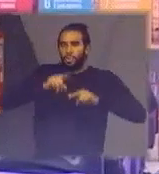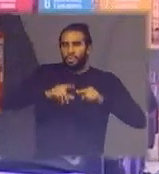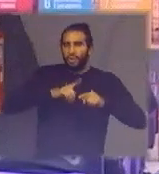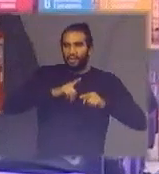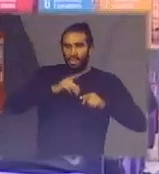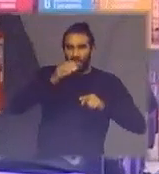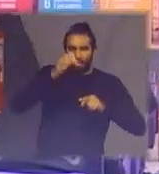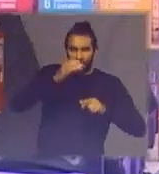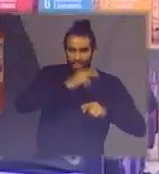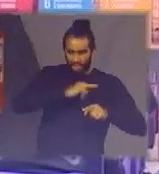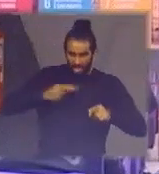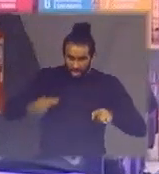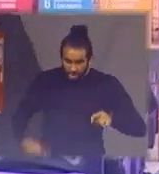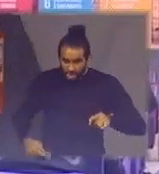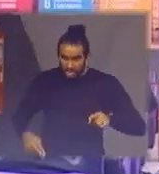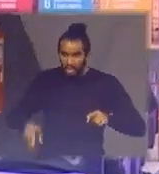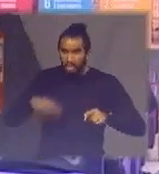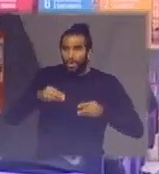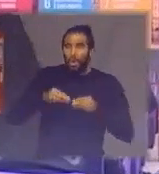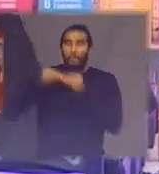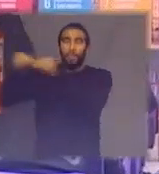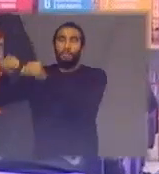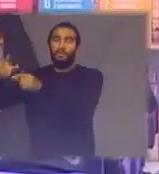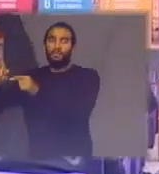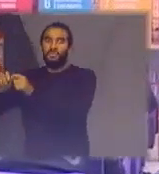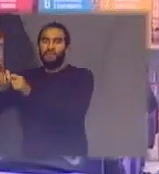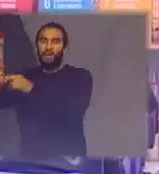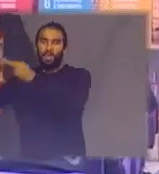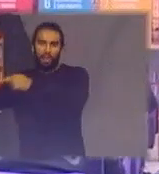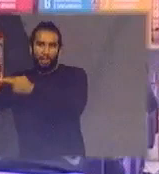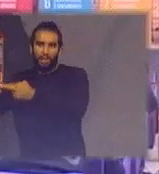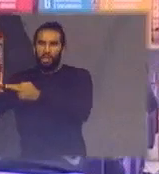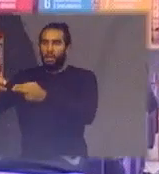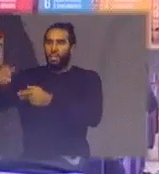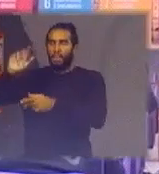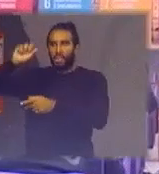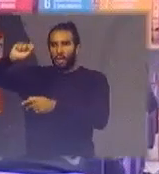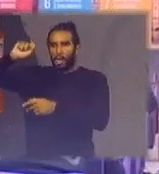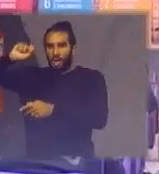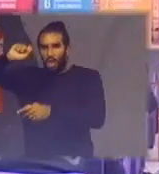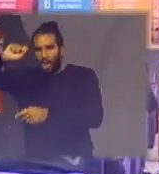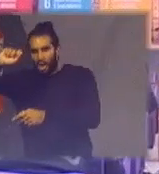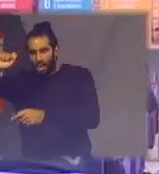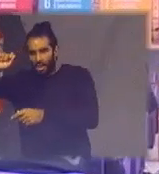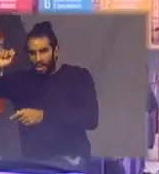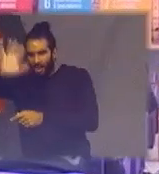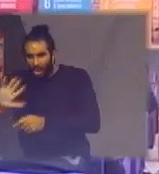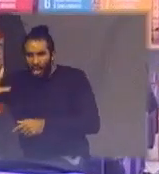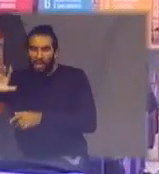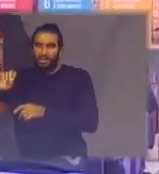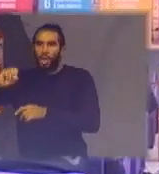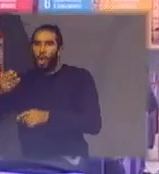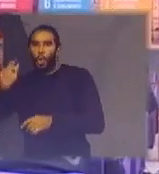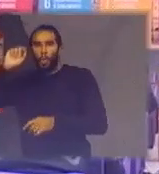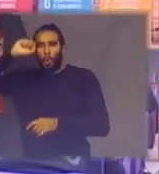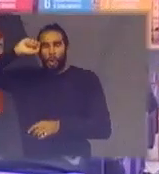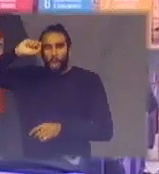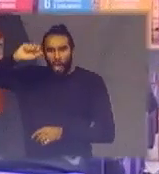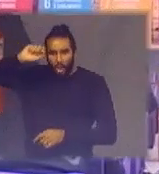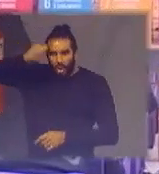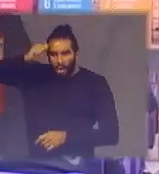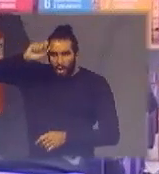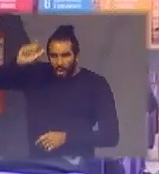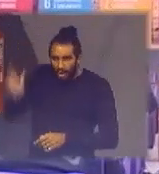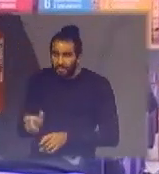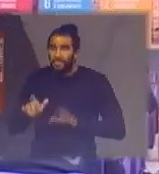depois exportam para serem reciclados ou na Ásia ou África o Brasil talvez seja o único local em que você tem uma produção